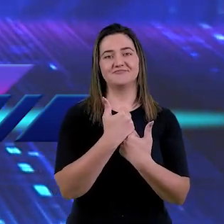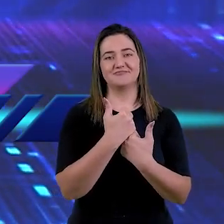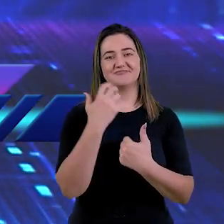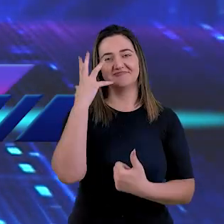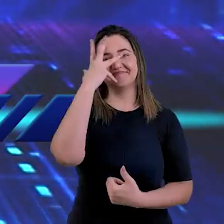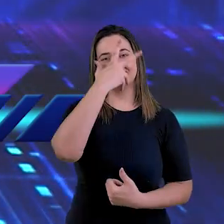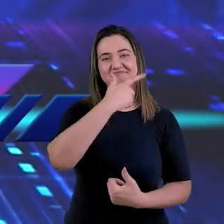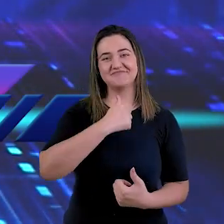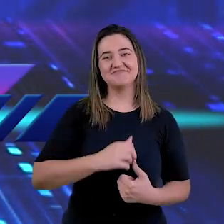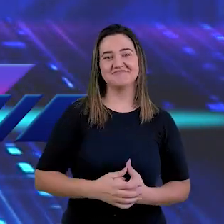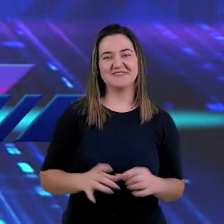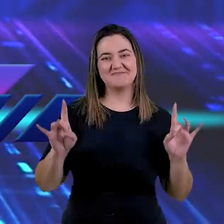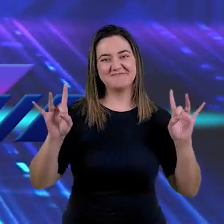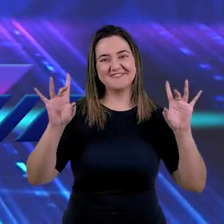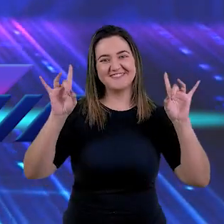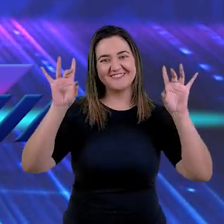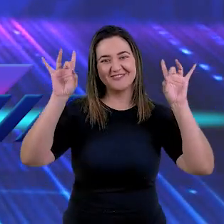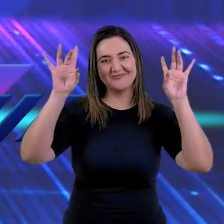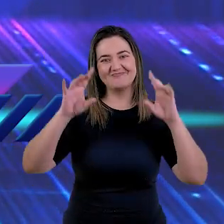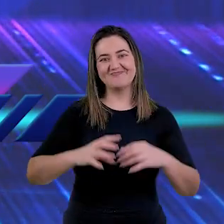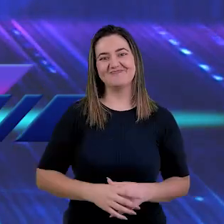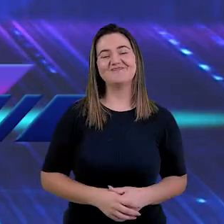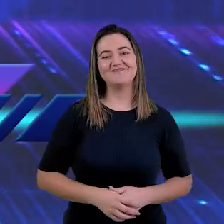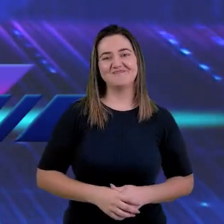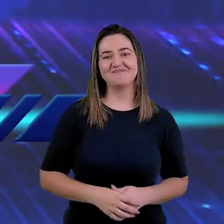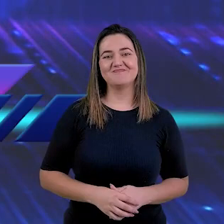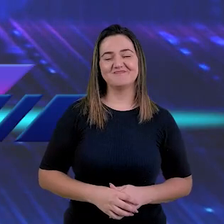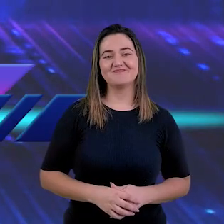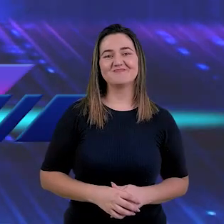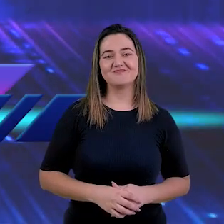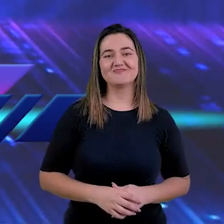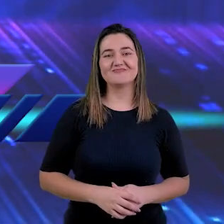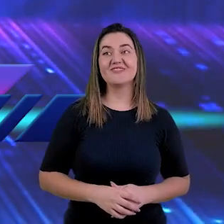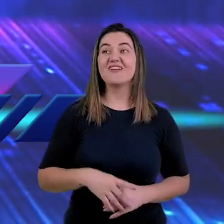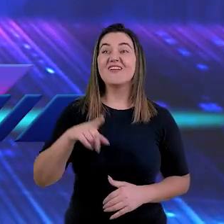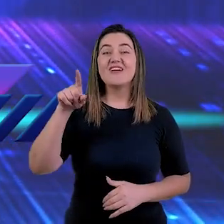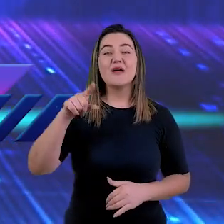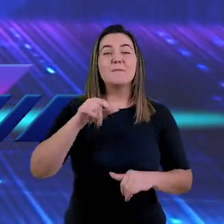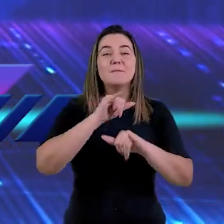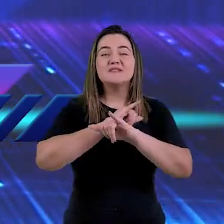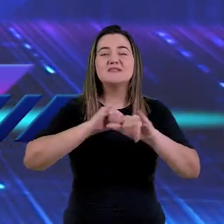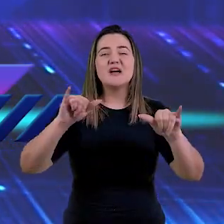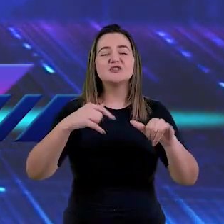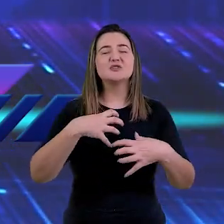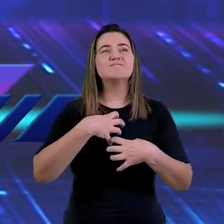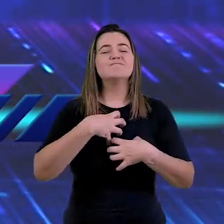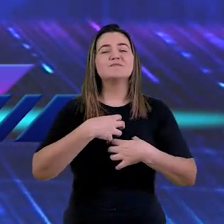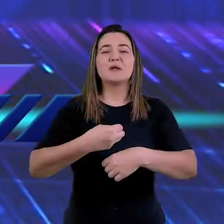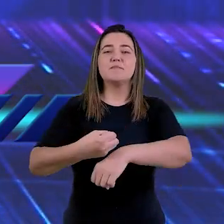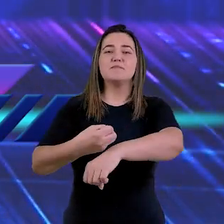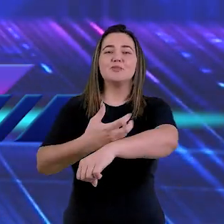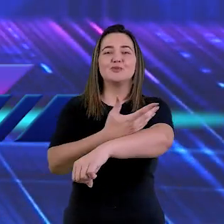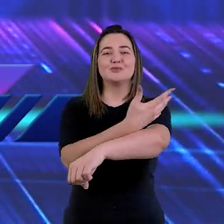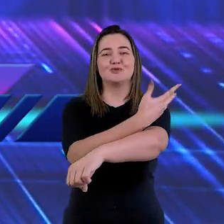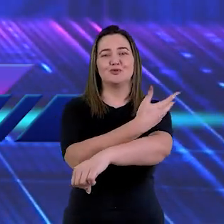mensagem especial para todos nós. E esta é uma mensagem que até me emociona.